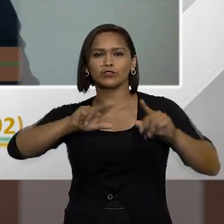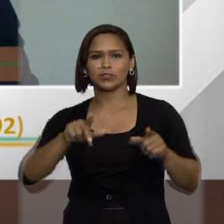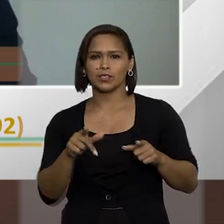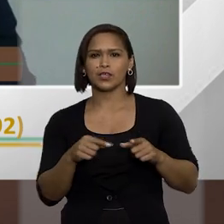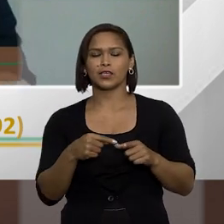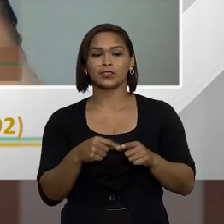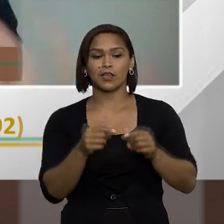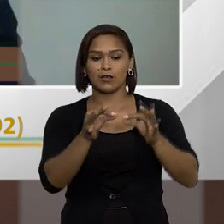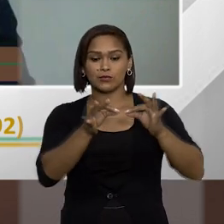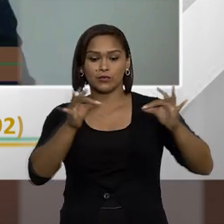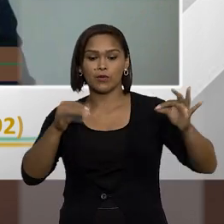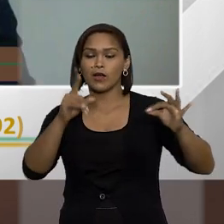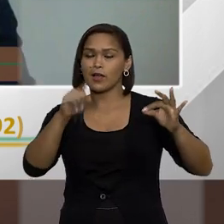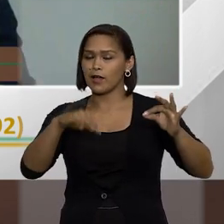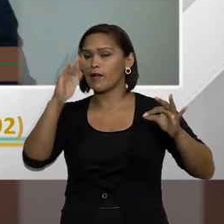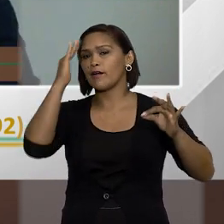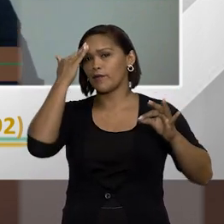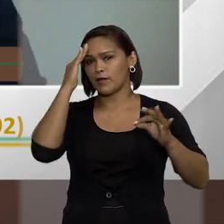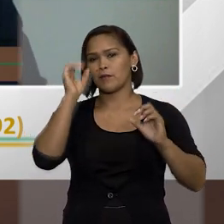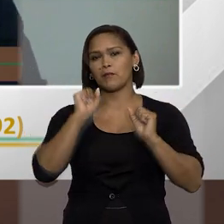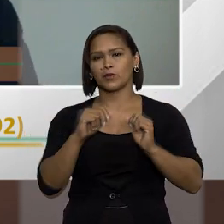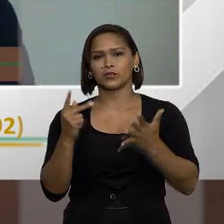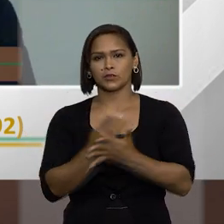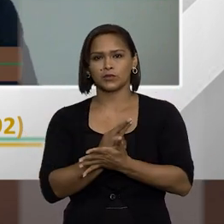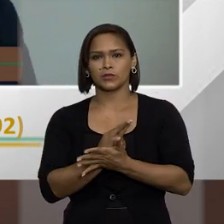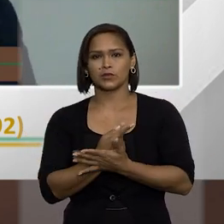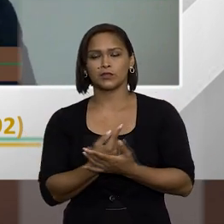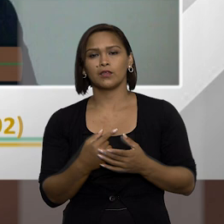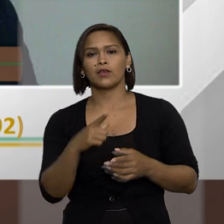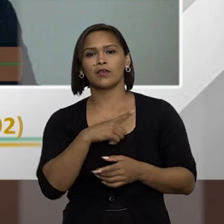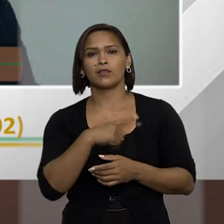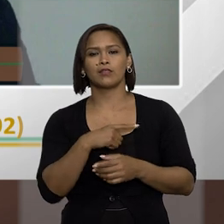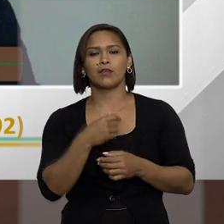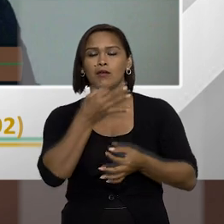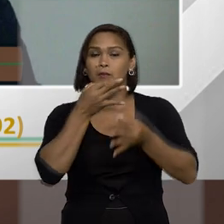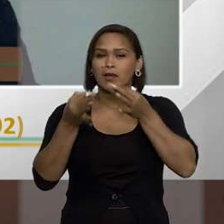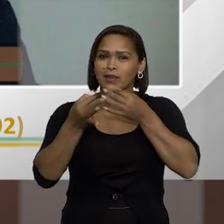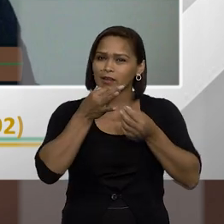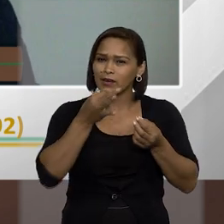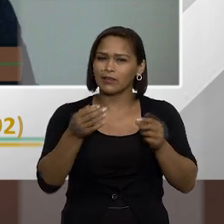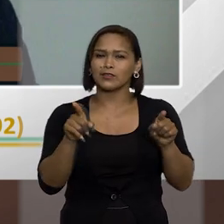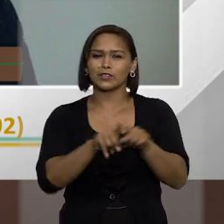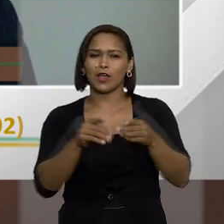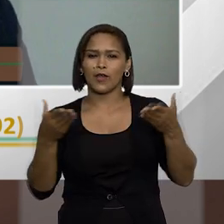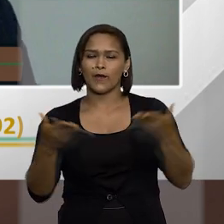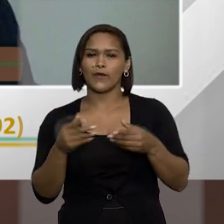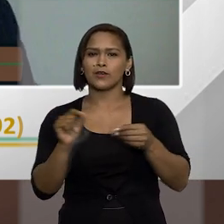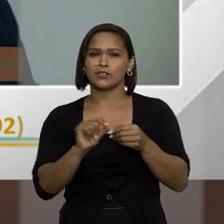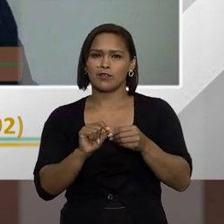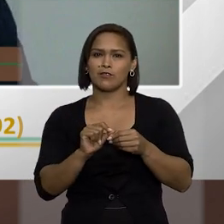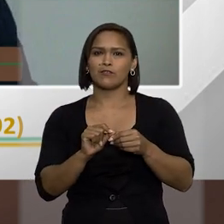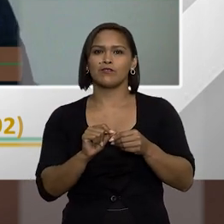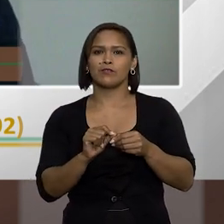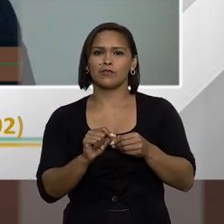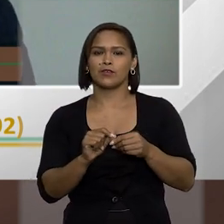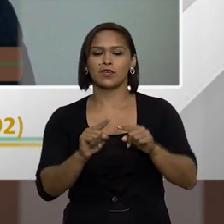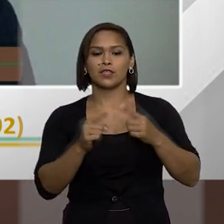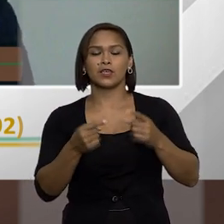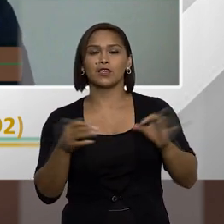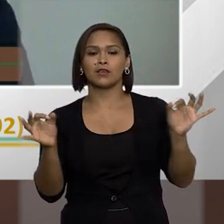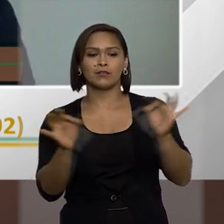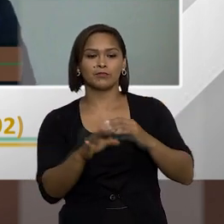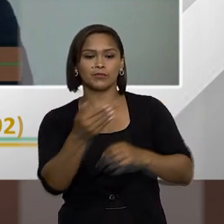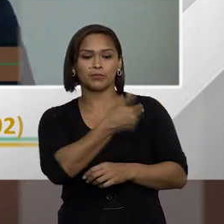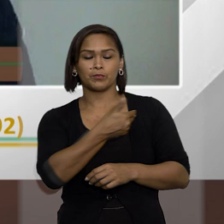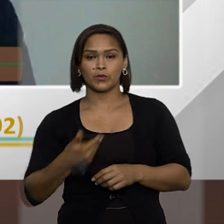né, muitas vezes um tanto quanto extensivas, e existe uma crítica que se faz hoje, né, é que os públicos